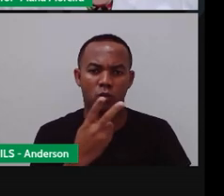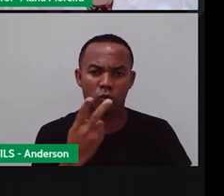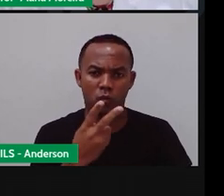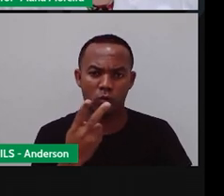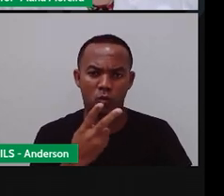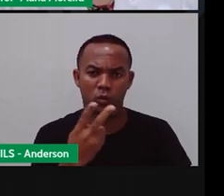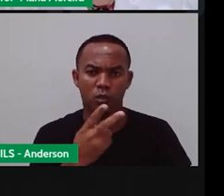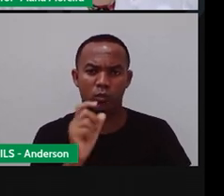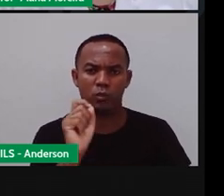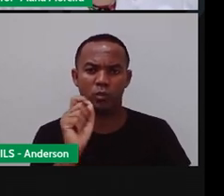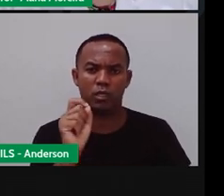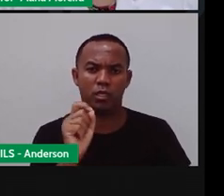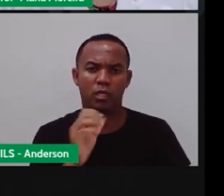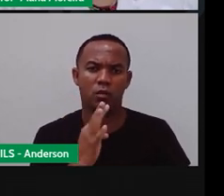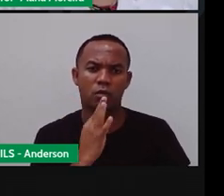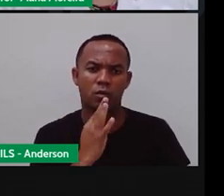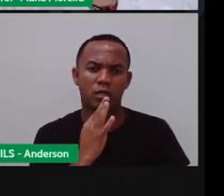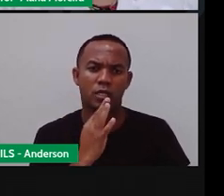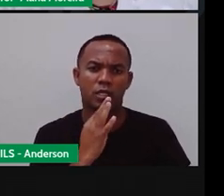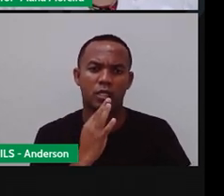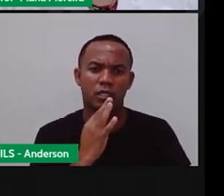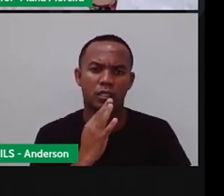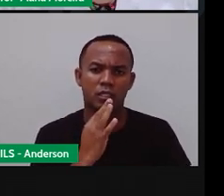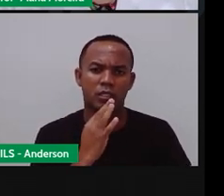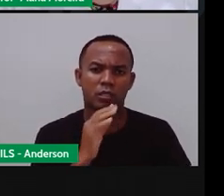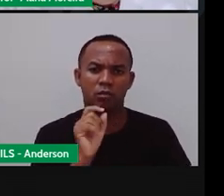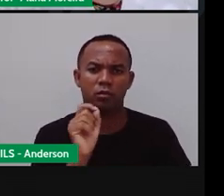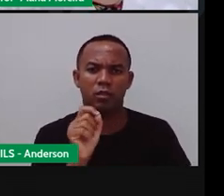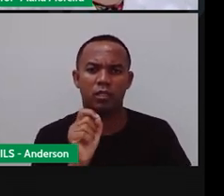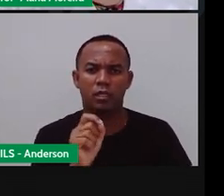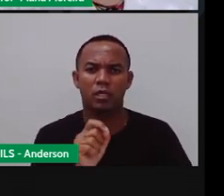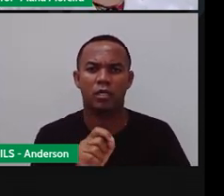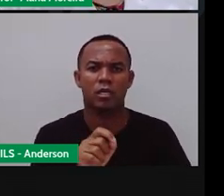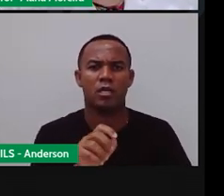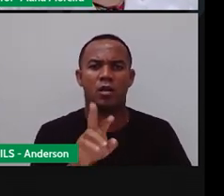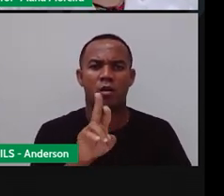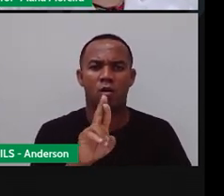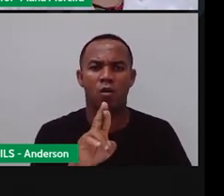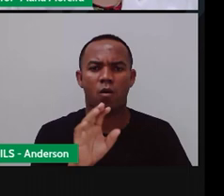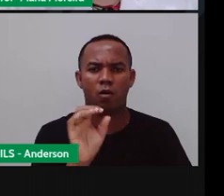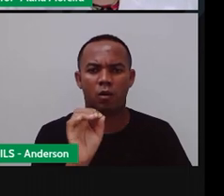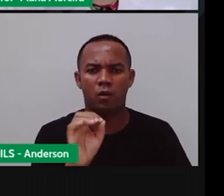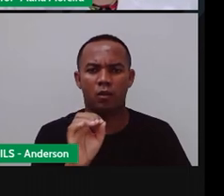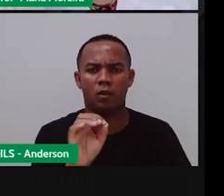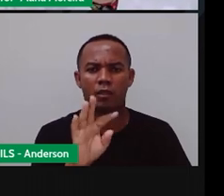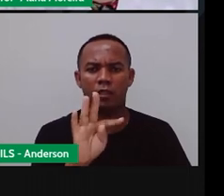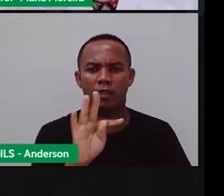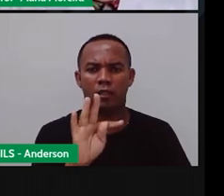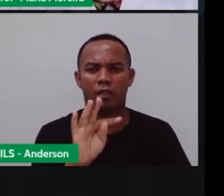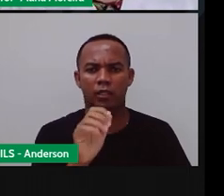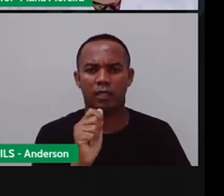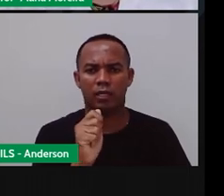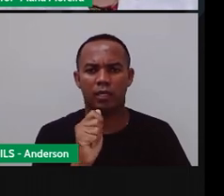né, são os mais conhecidos, o movimento de rotação e o movimento de translação, que foi o que a Pró falou aqui com você.